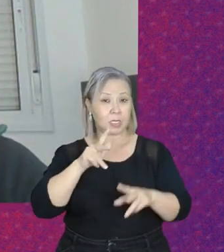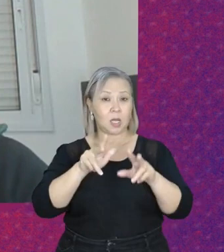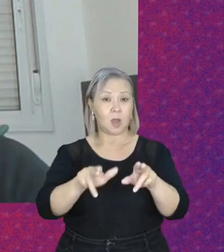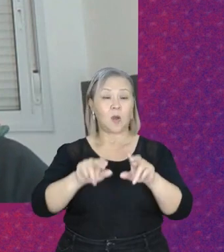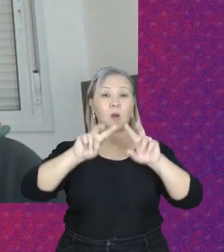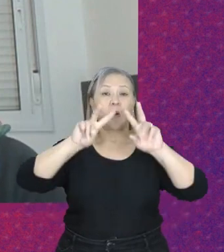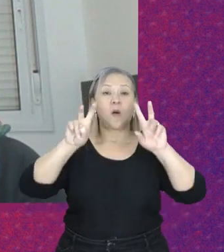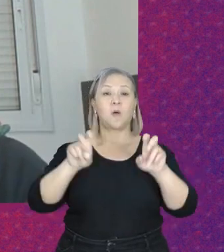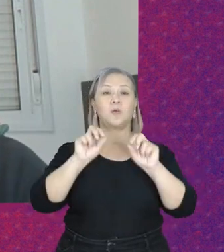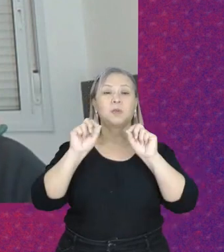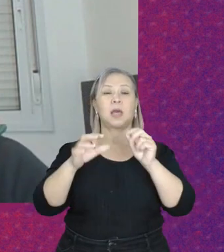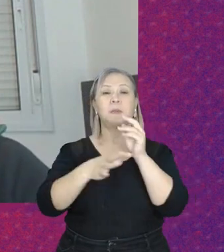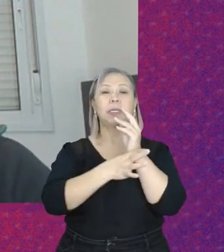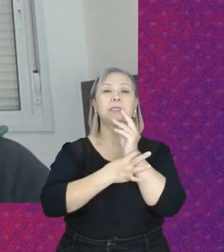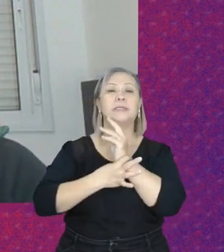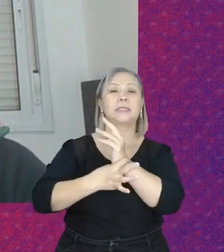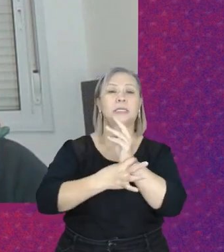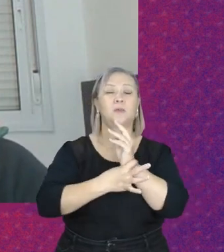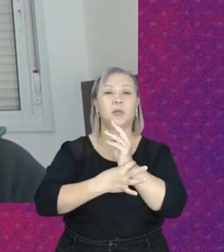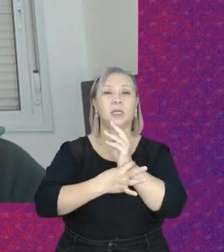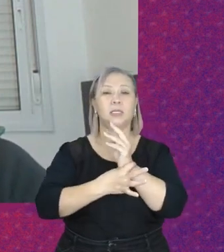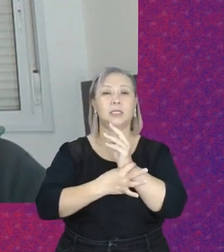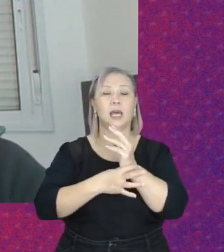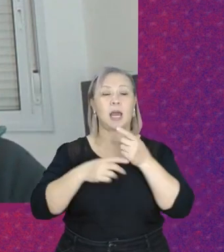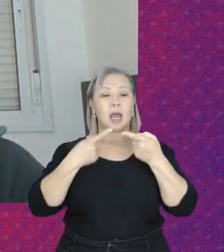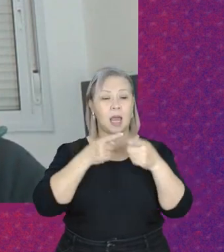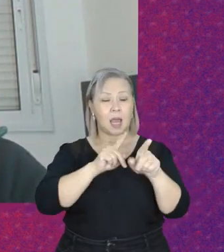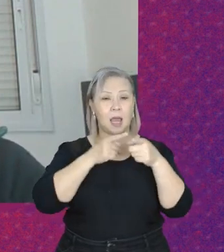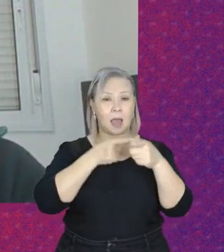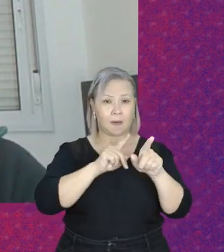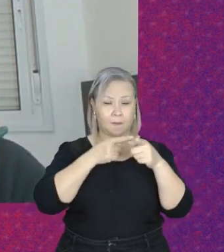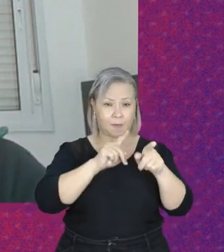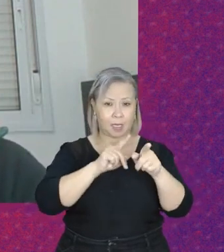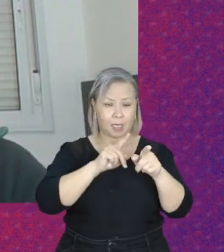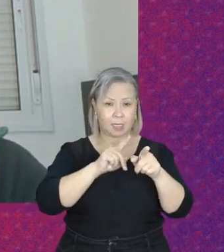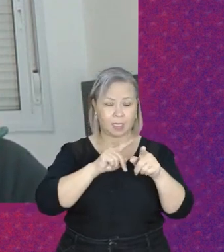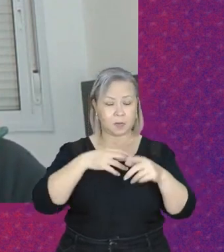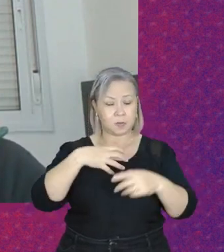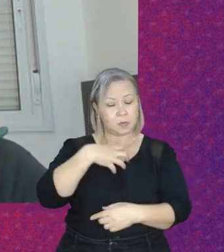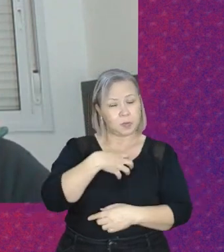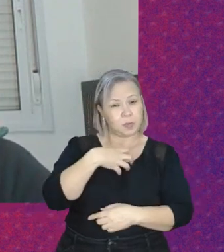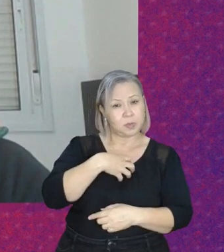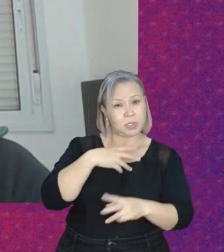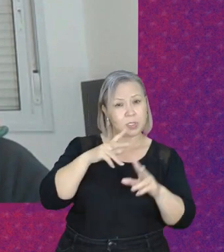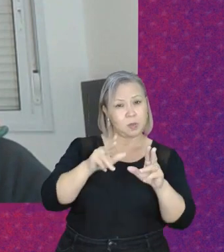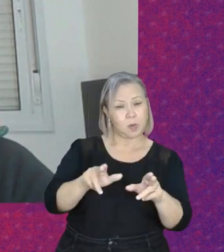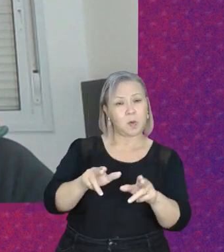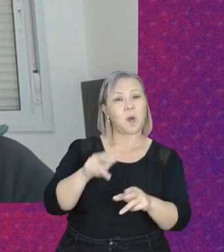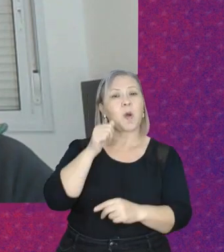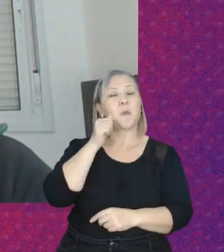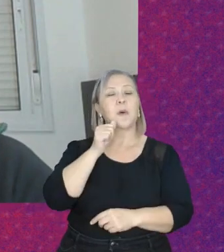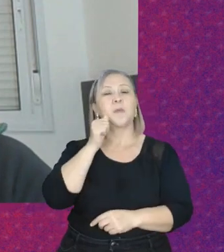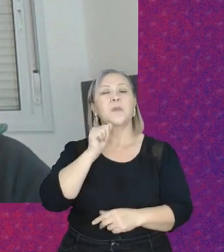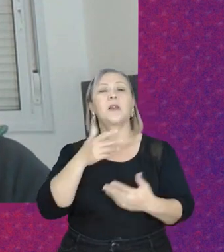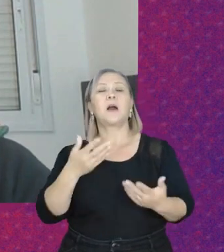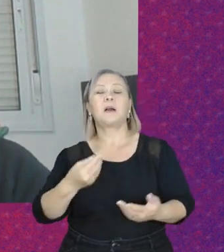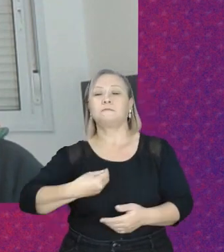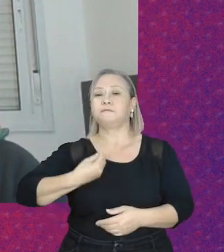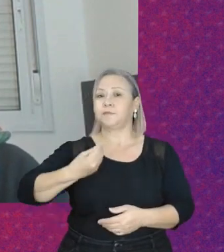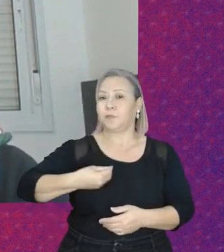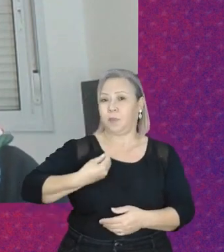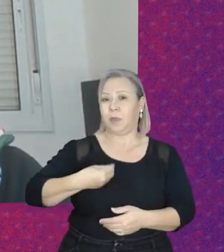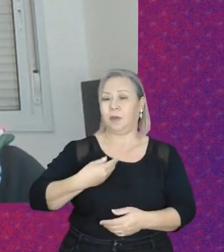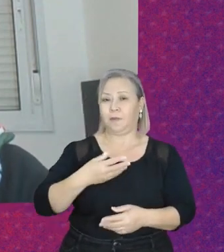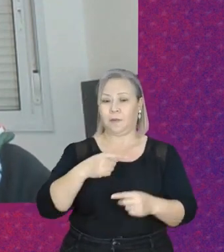tema da segurança afeta a maneira como a mulher vive a